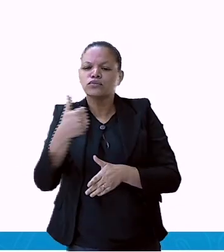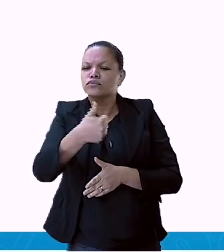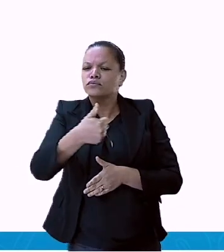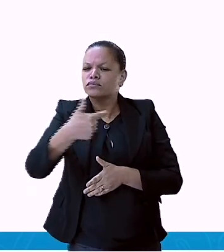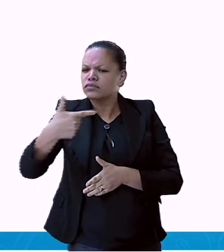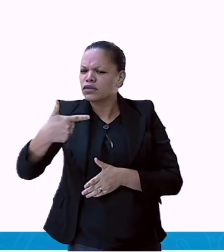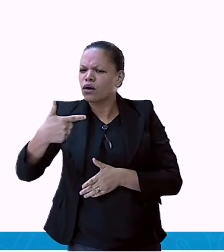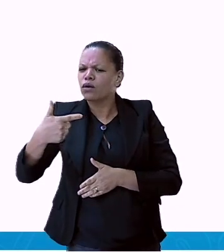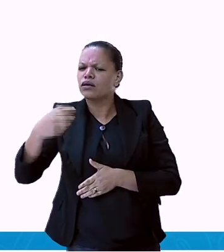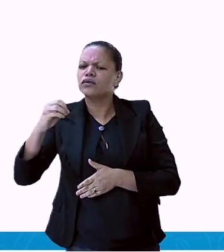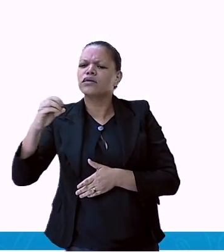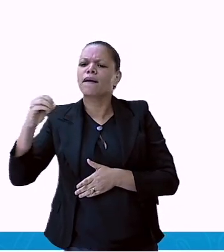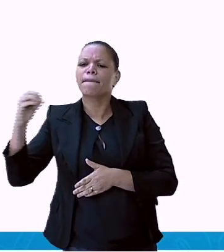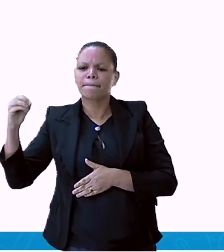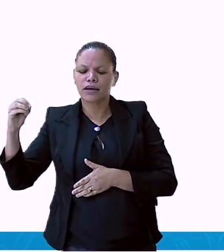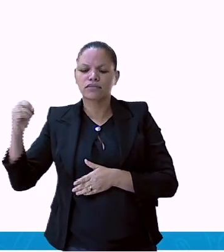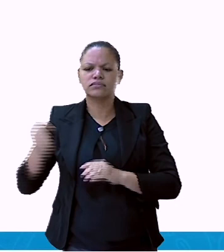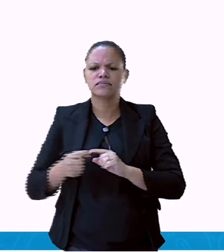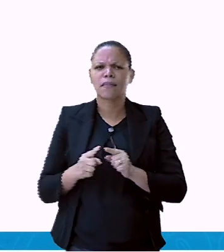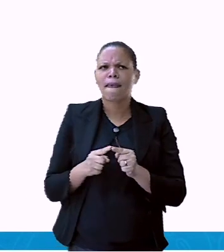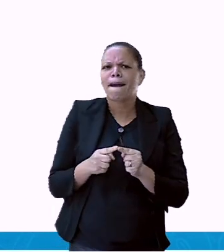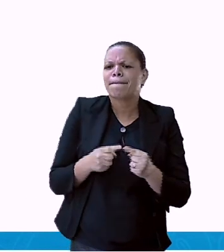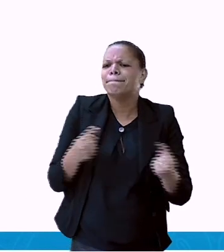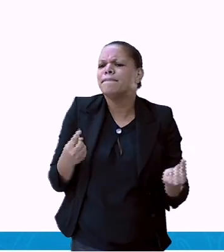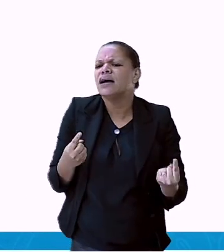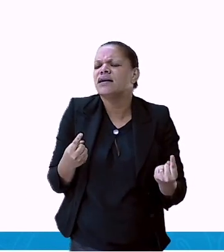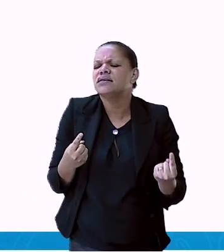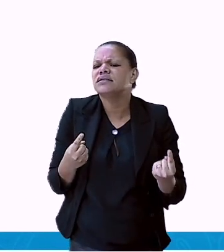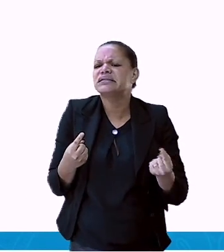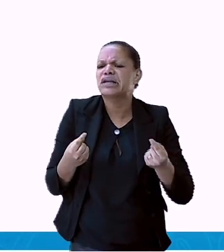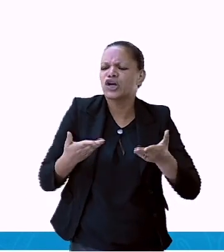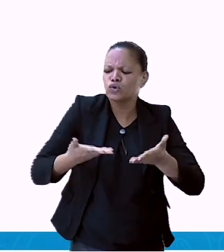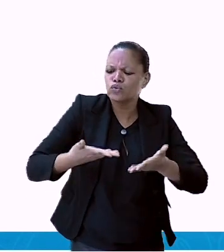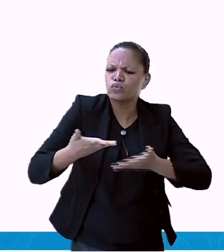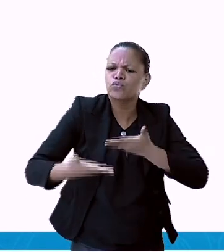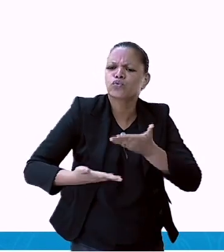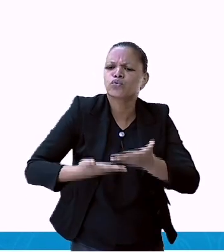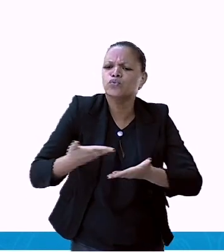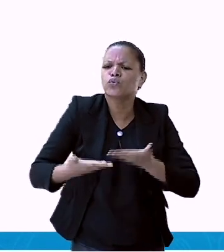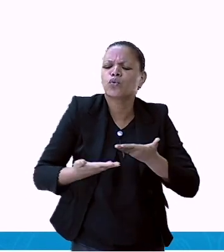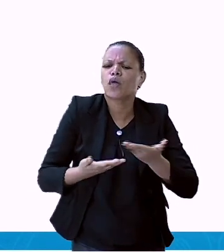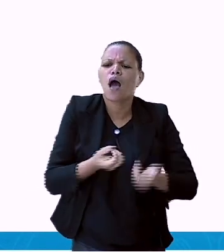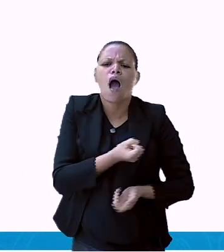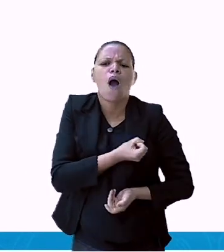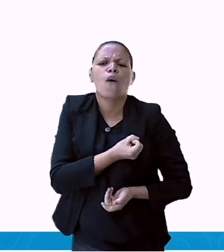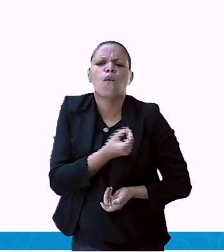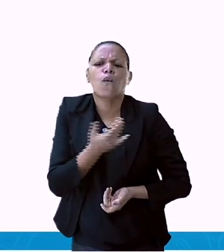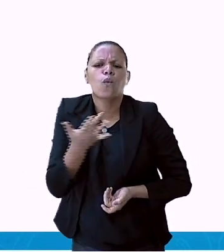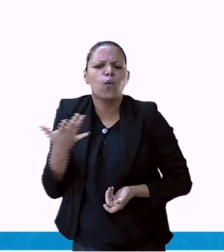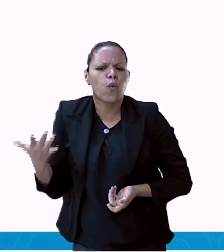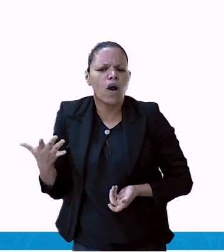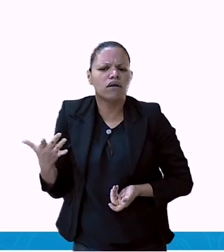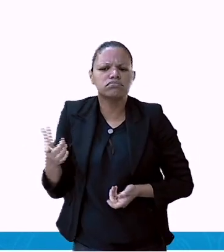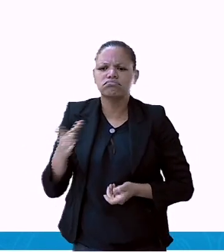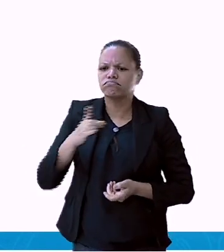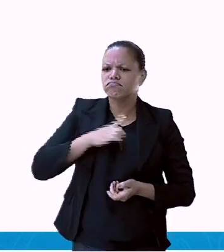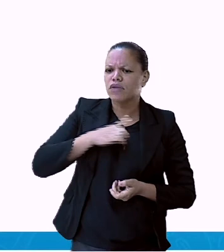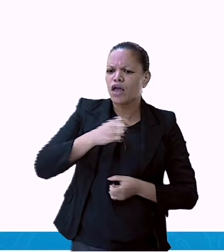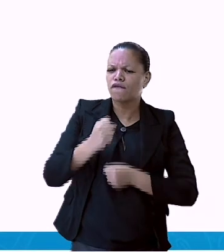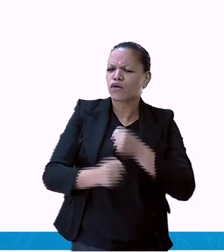Quantas consultas foram realizadas, então, nessas especialidades no ano de 2018?